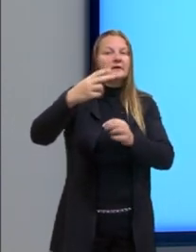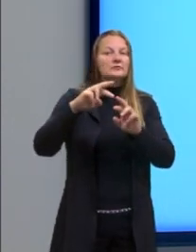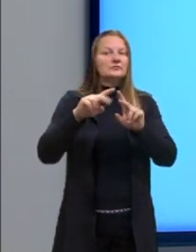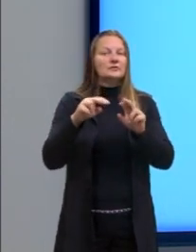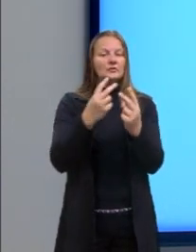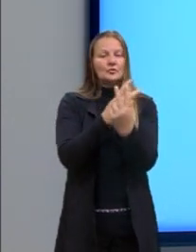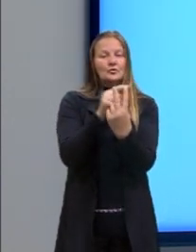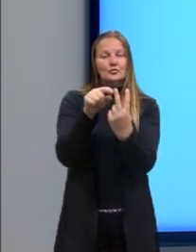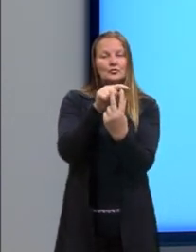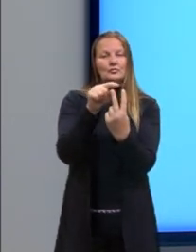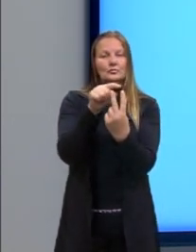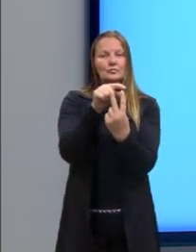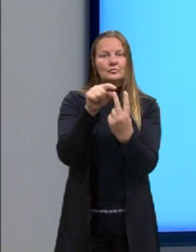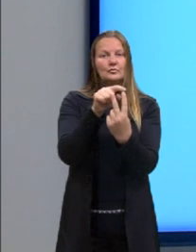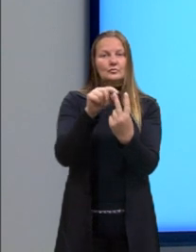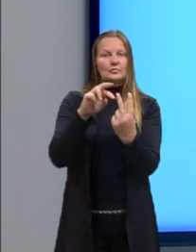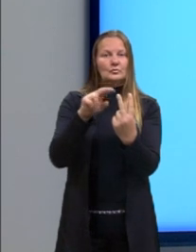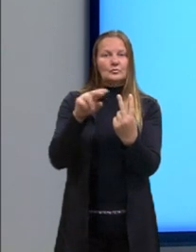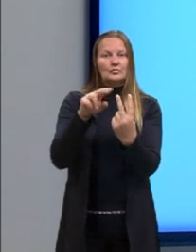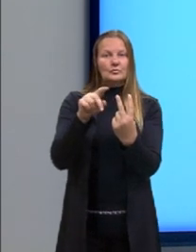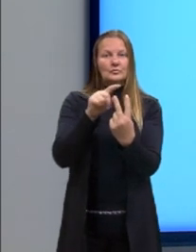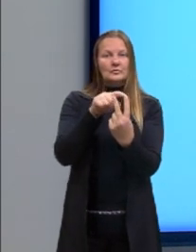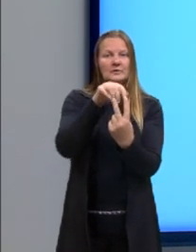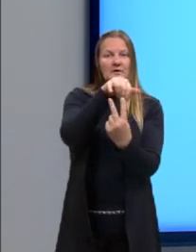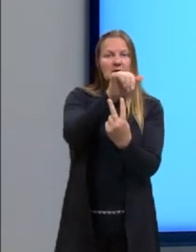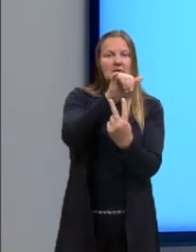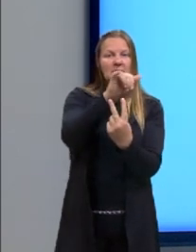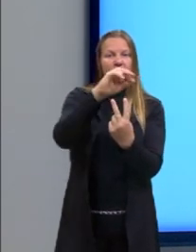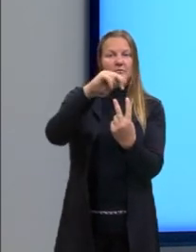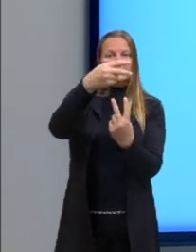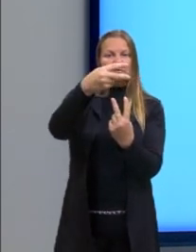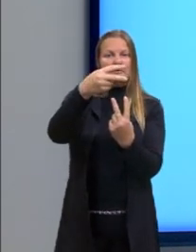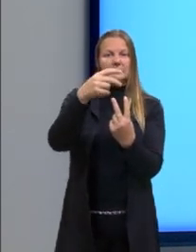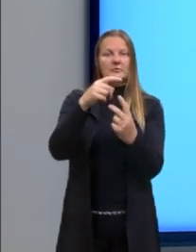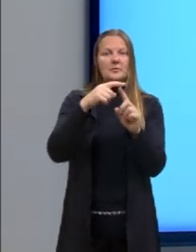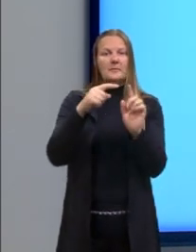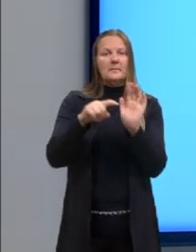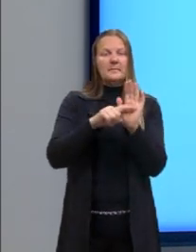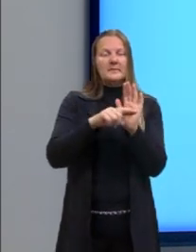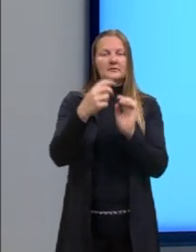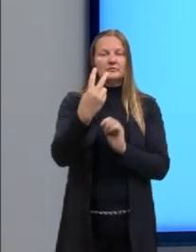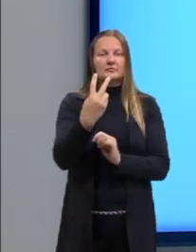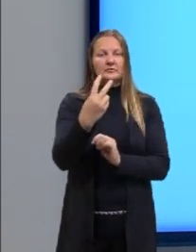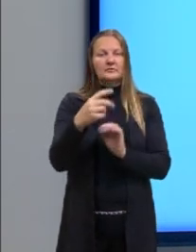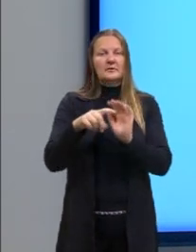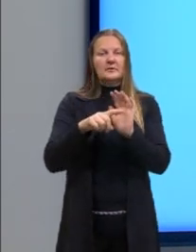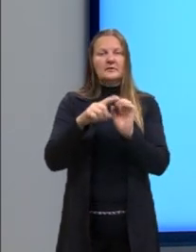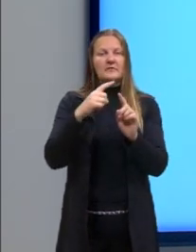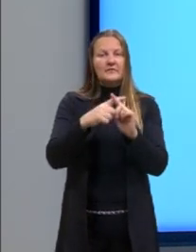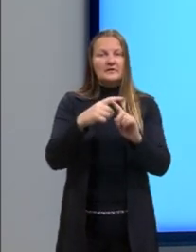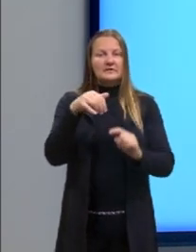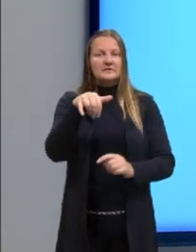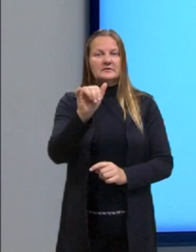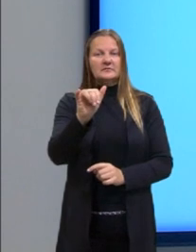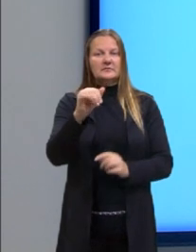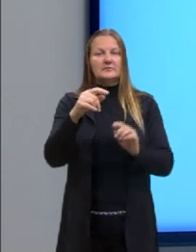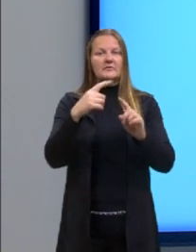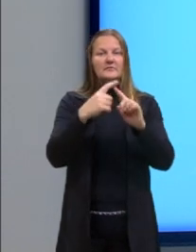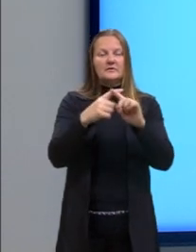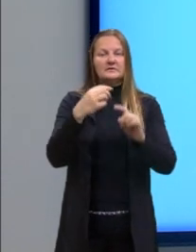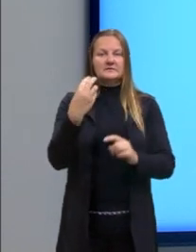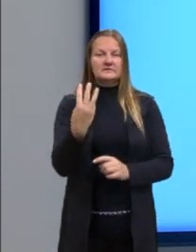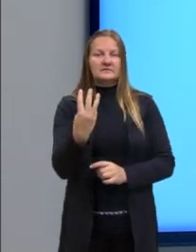termos. Então, nós teríamos y ao quadrado menos 2 vezes y vezes